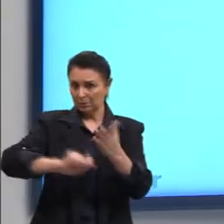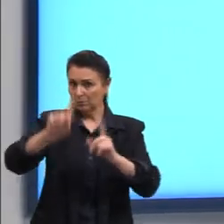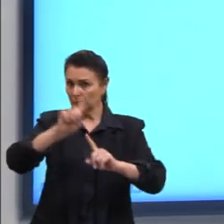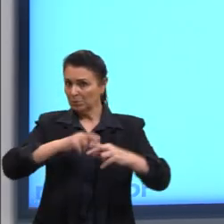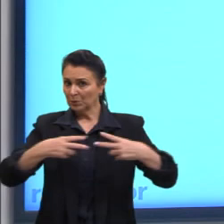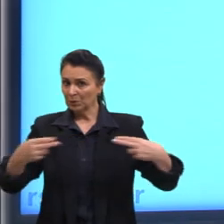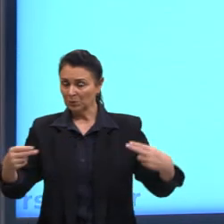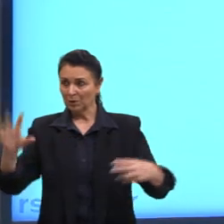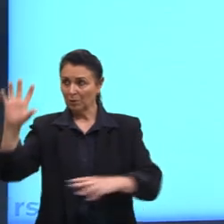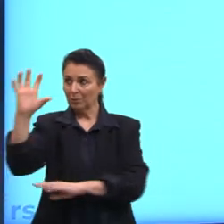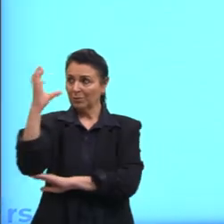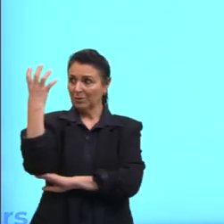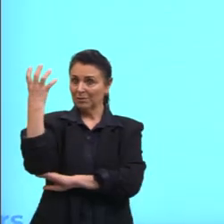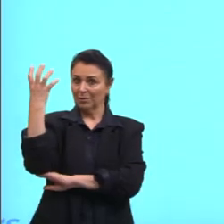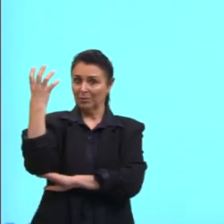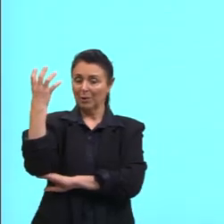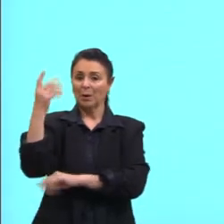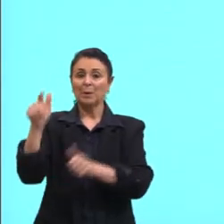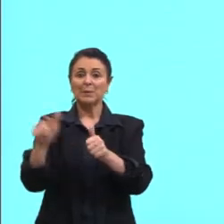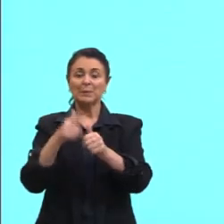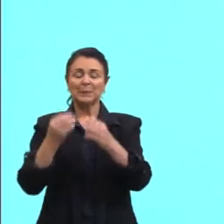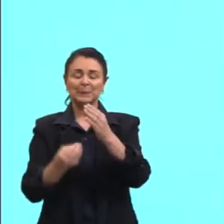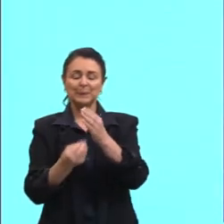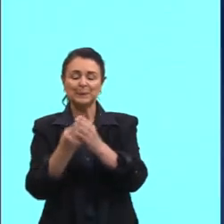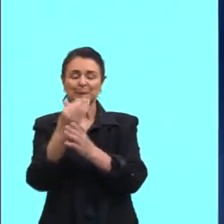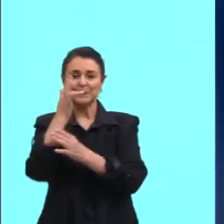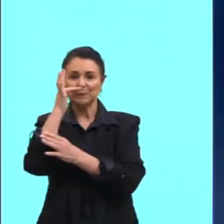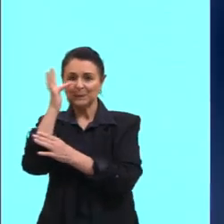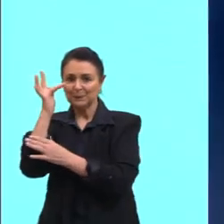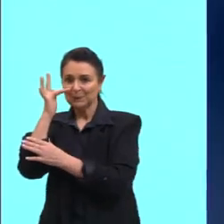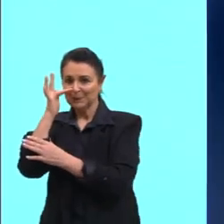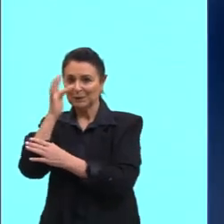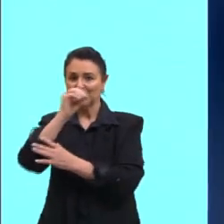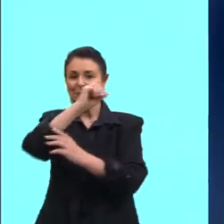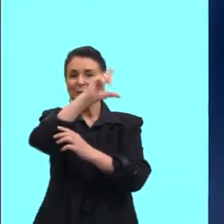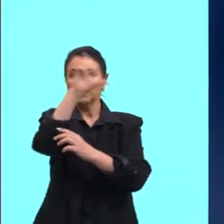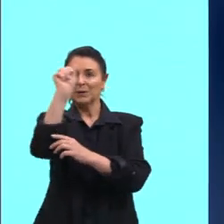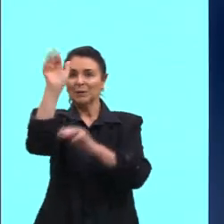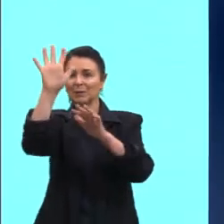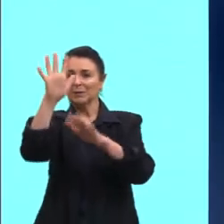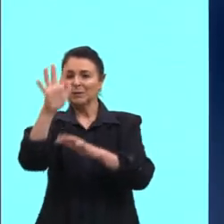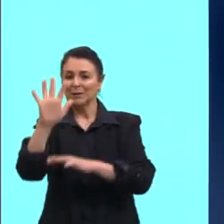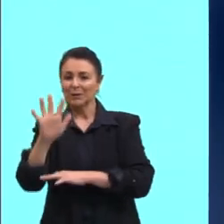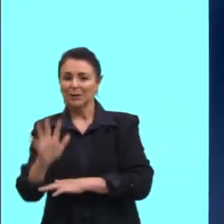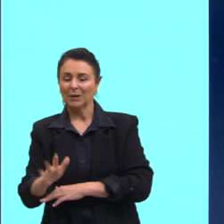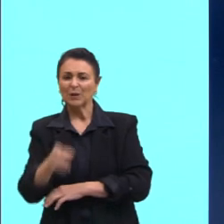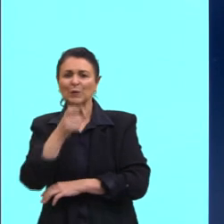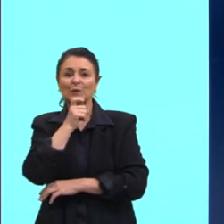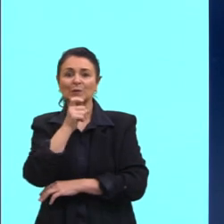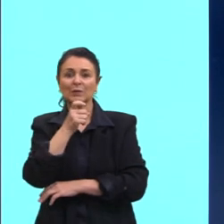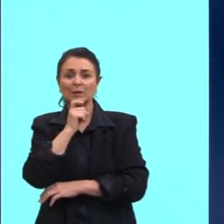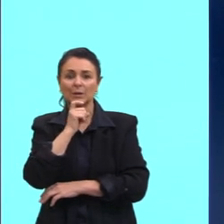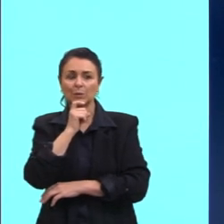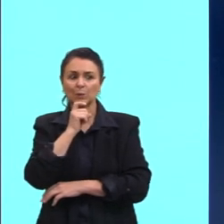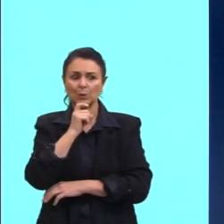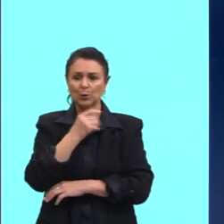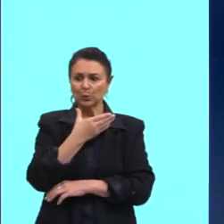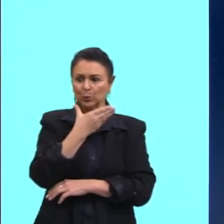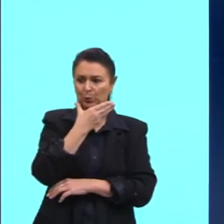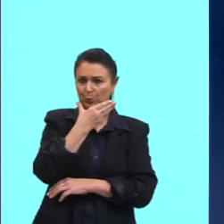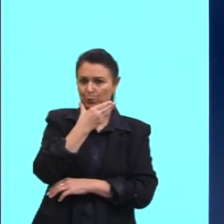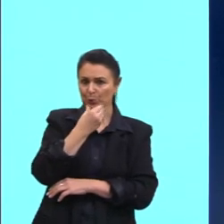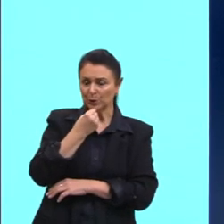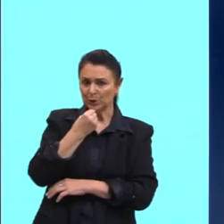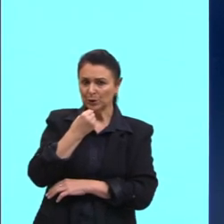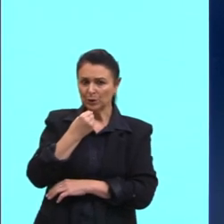estação, primavera, verano, otonio, invierno, e um menino na frente do